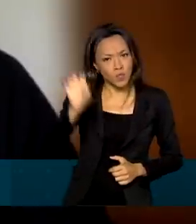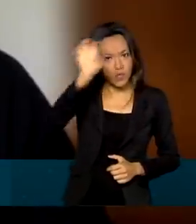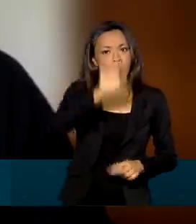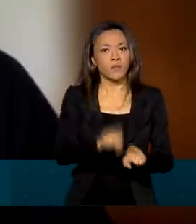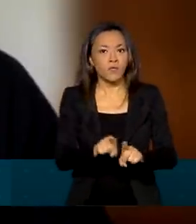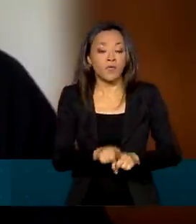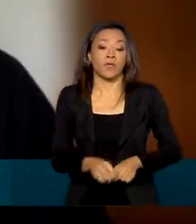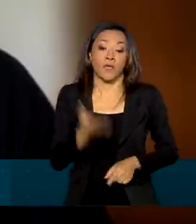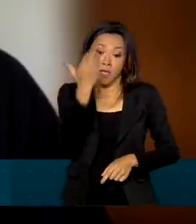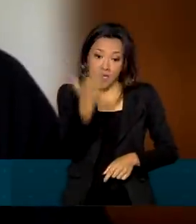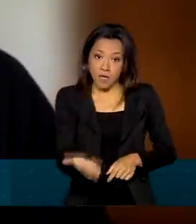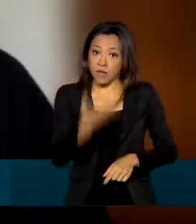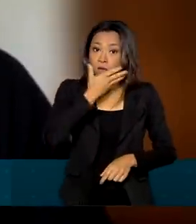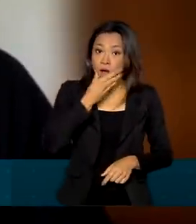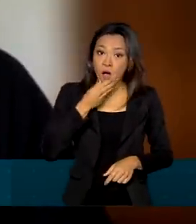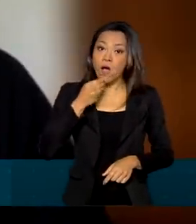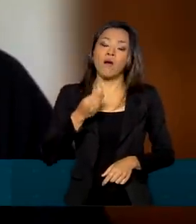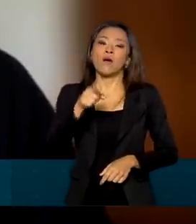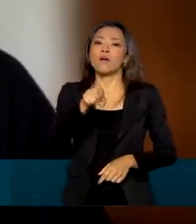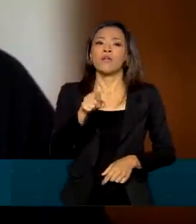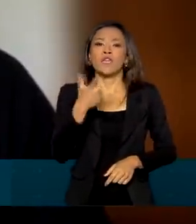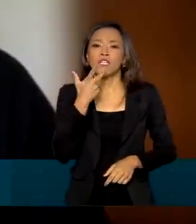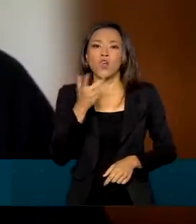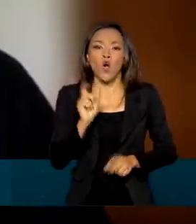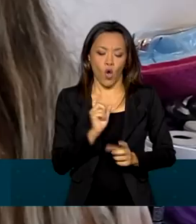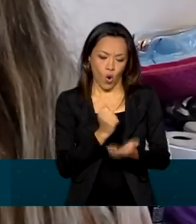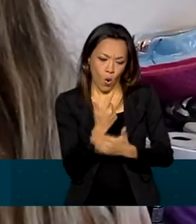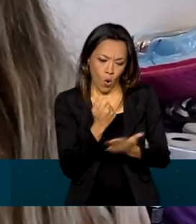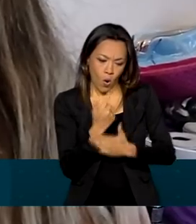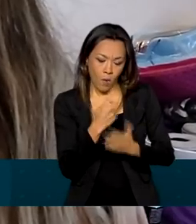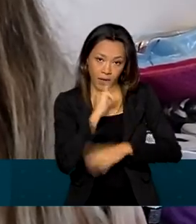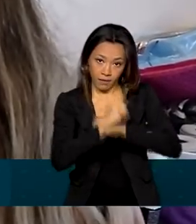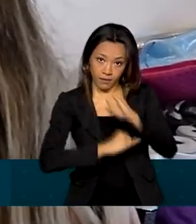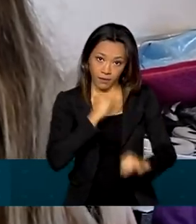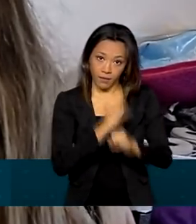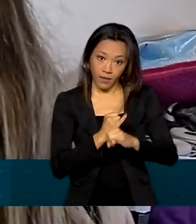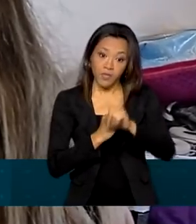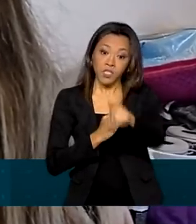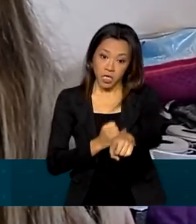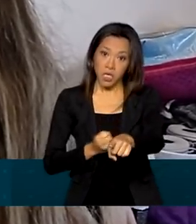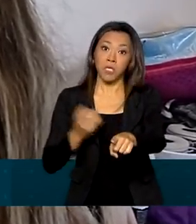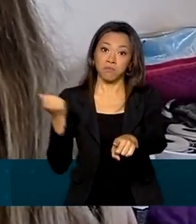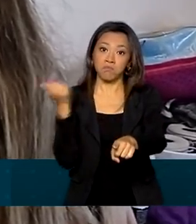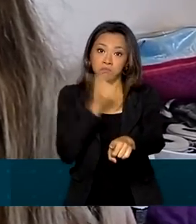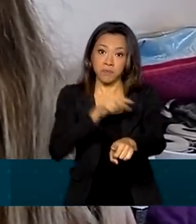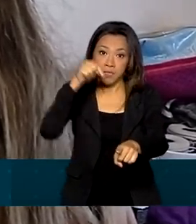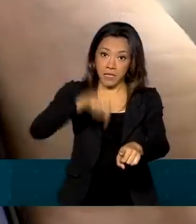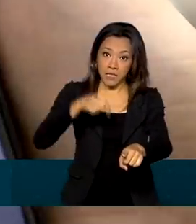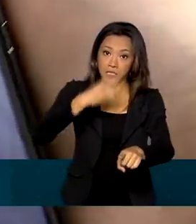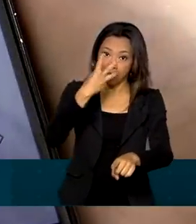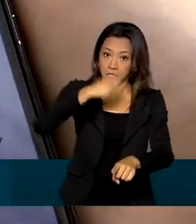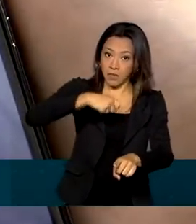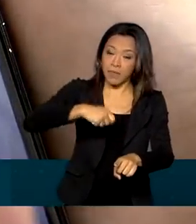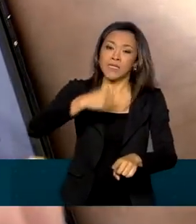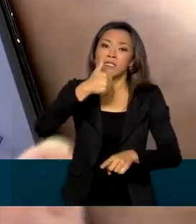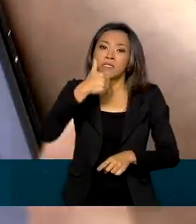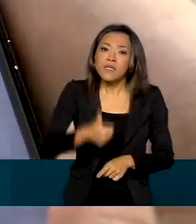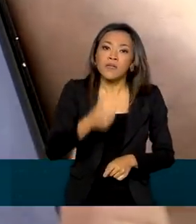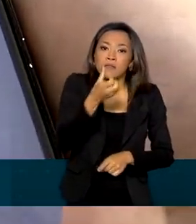Esse porta-voz de um grupo que só faz vendas pela internet gerou nesse trimestre do ano 160